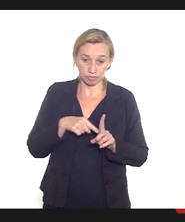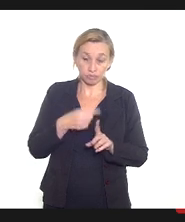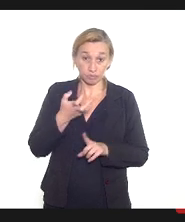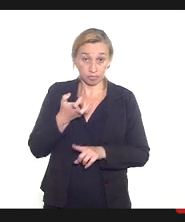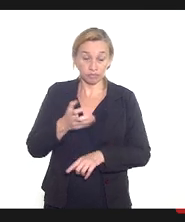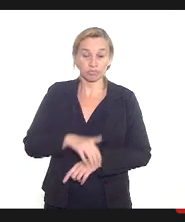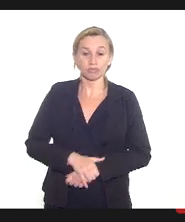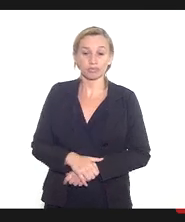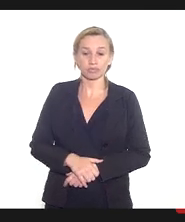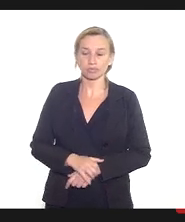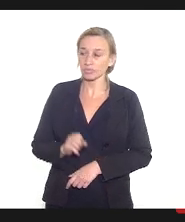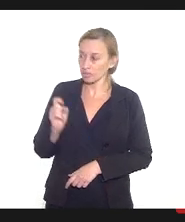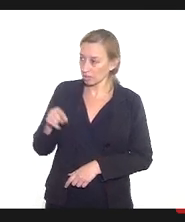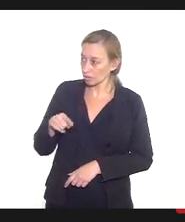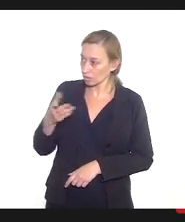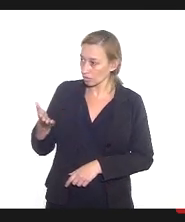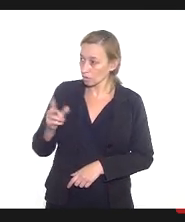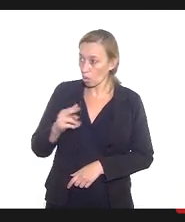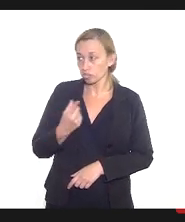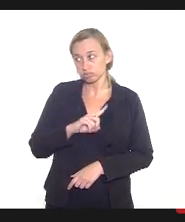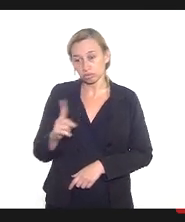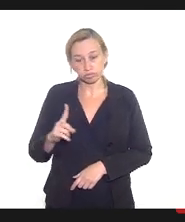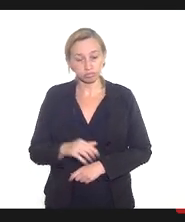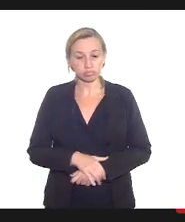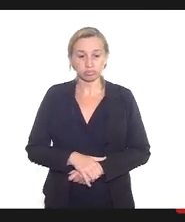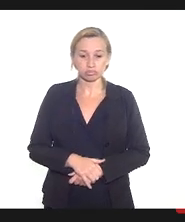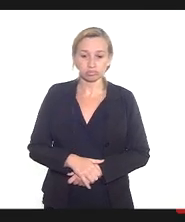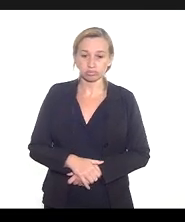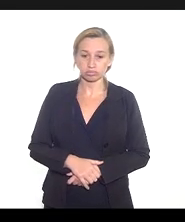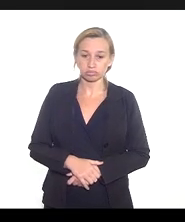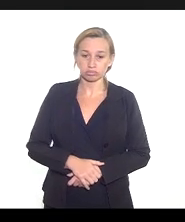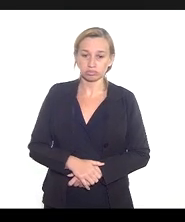é isso ou não é isso